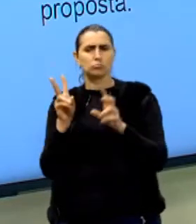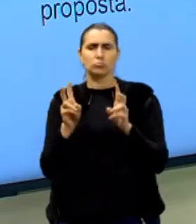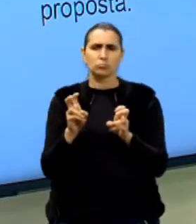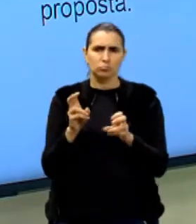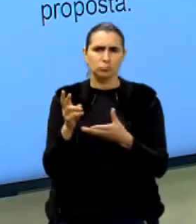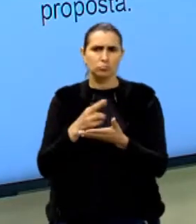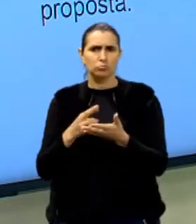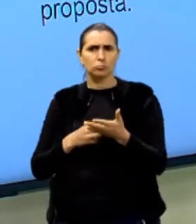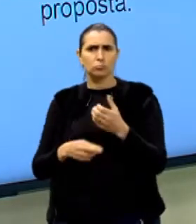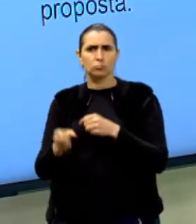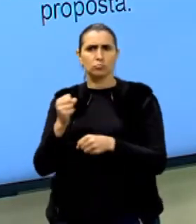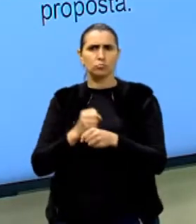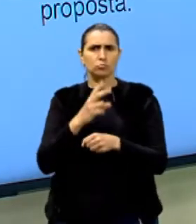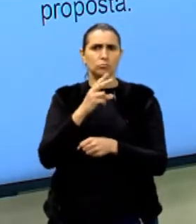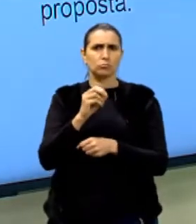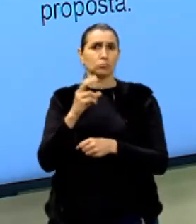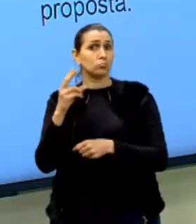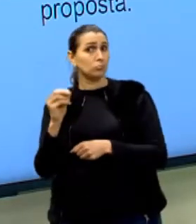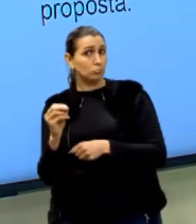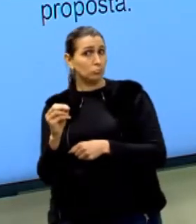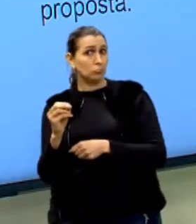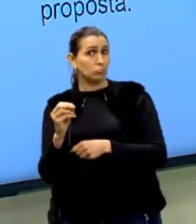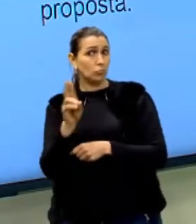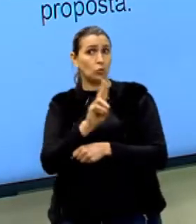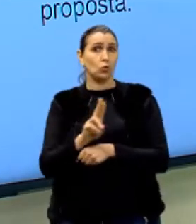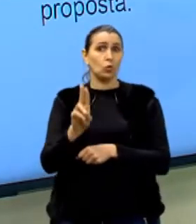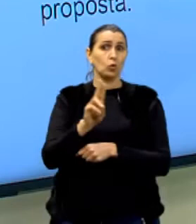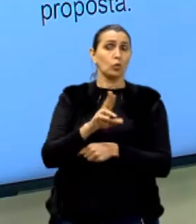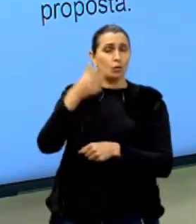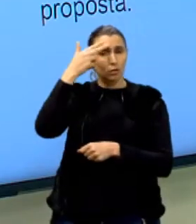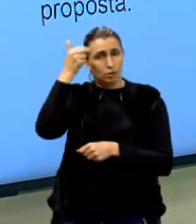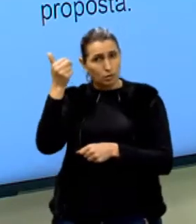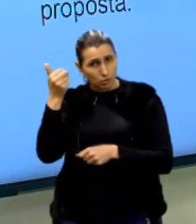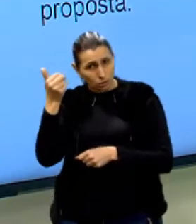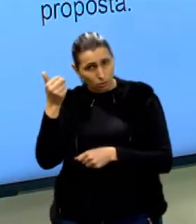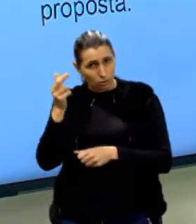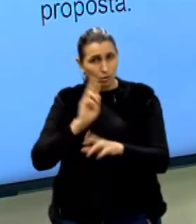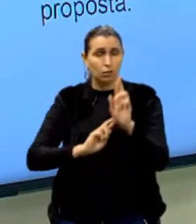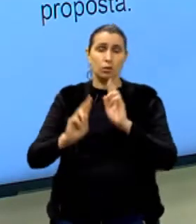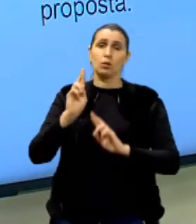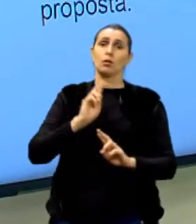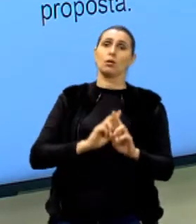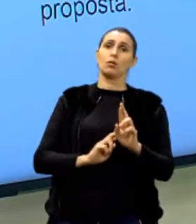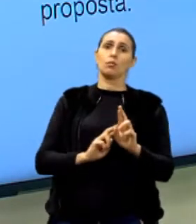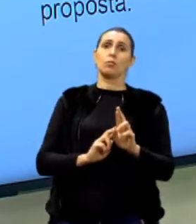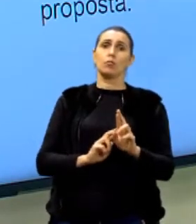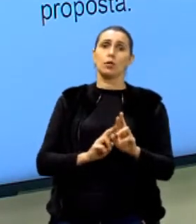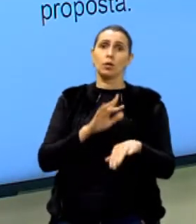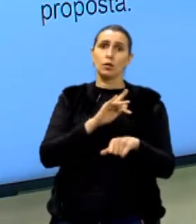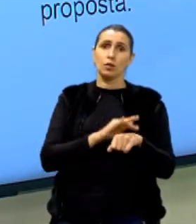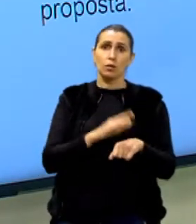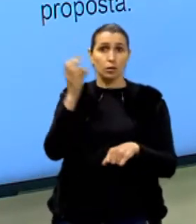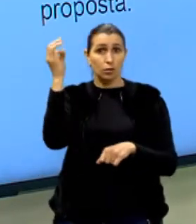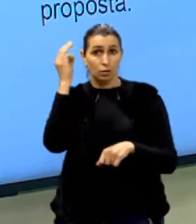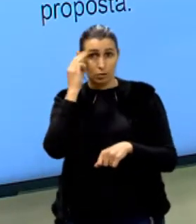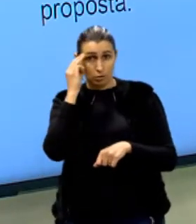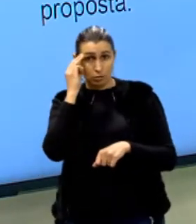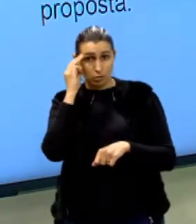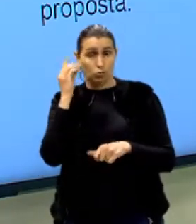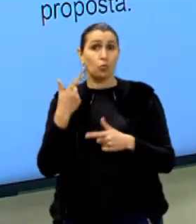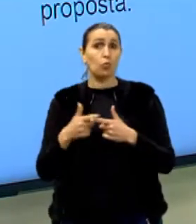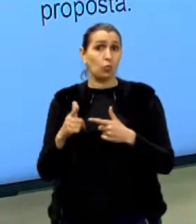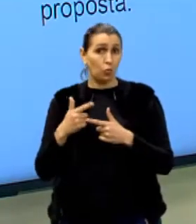redação do Enem 2020. Os estigmas associados às doenças mentais.